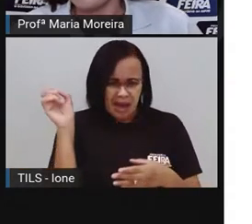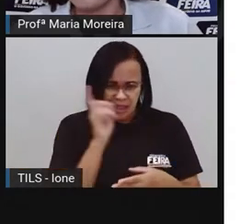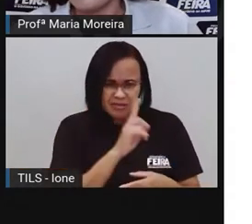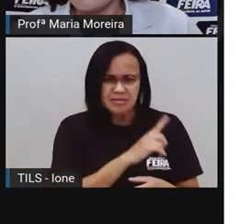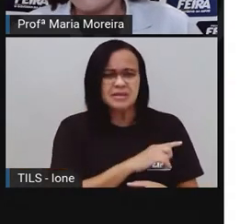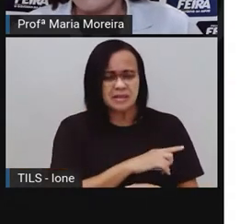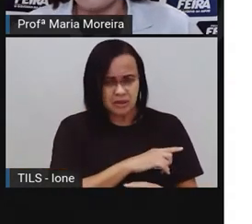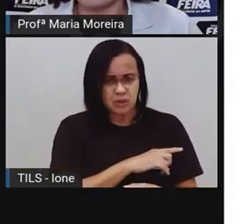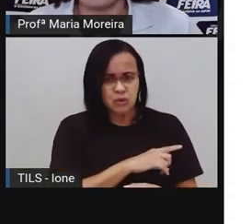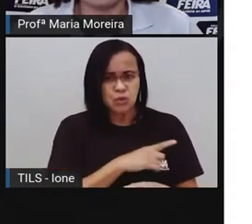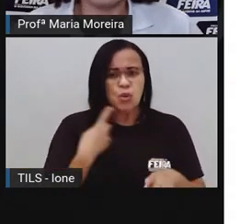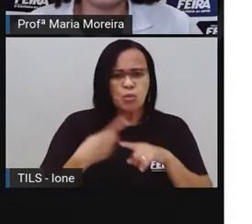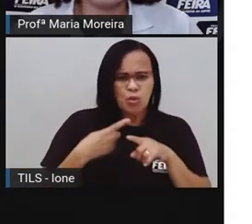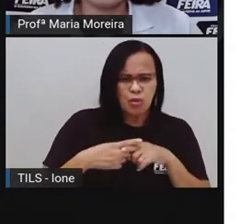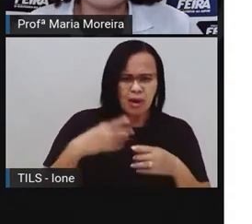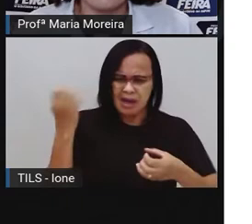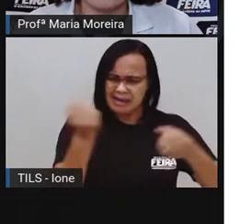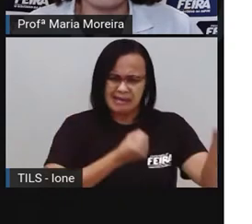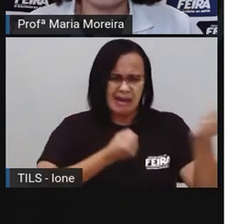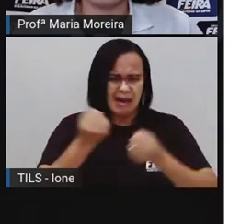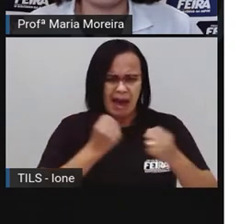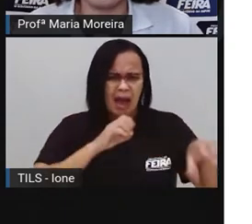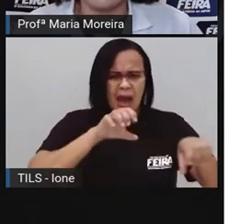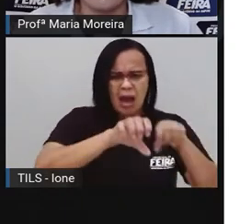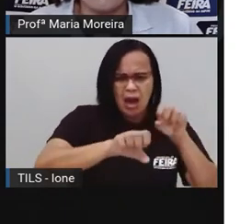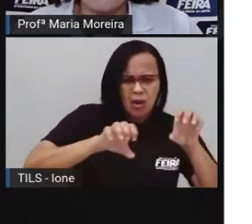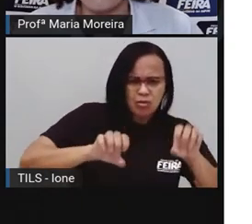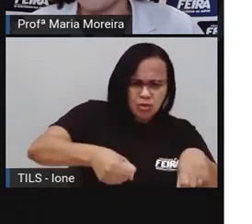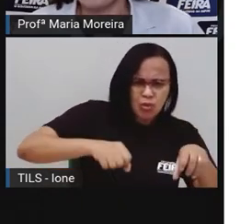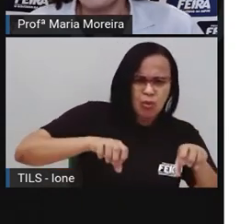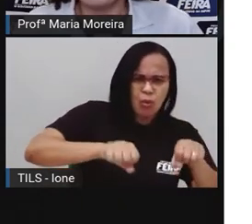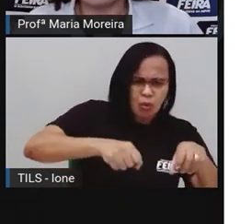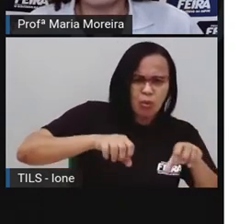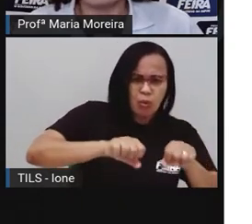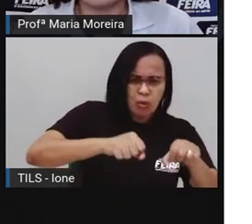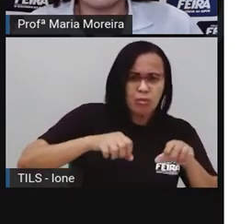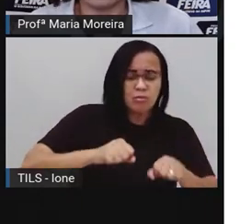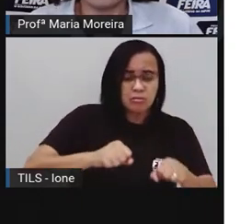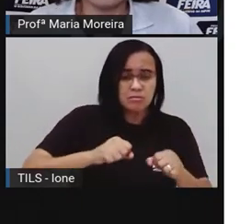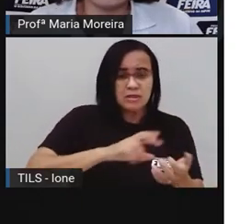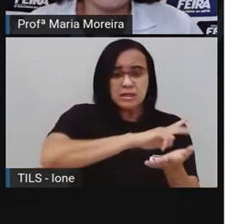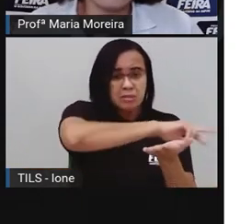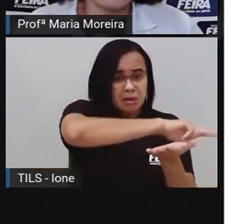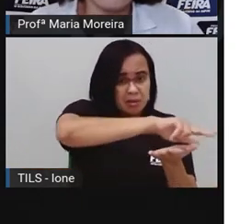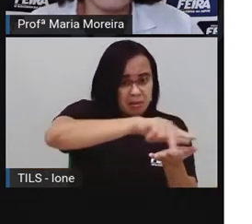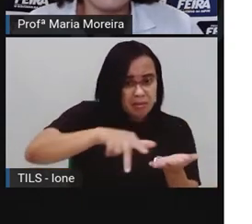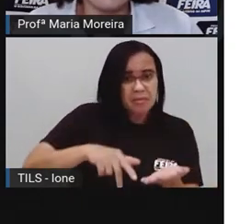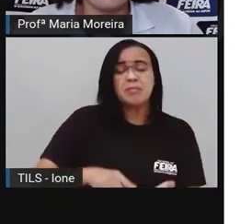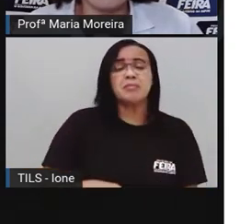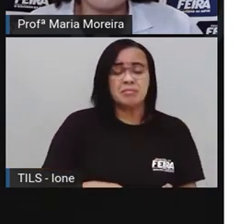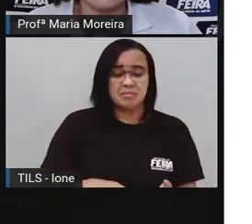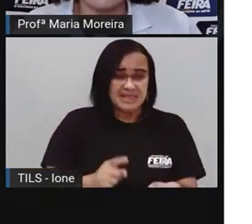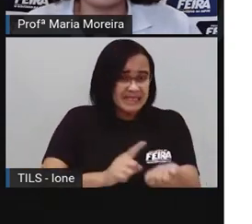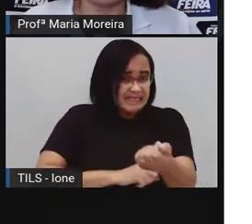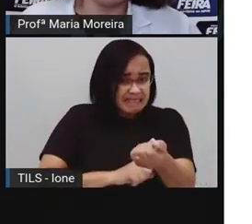às obras civis, ao uso de telefone, aparelhos de som e demais eletrônicos provocam irritabilidade e